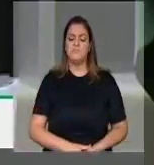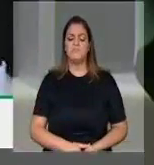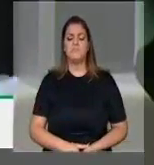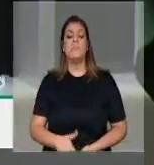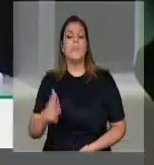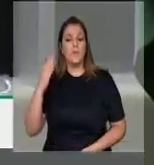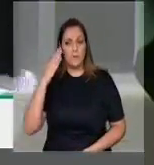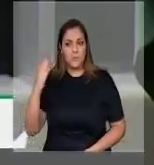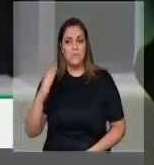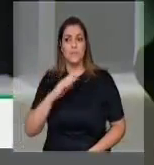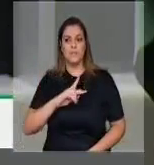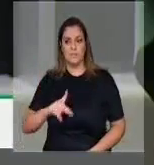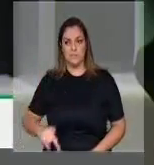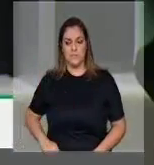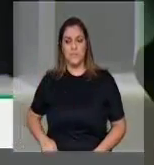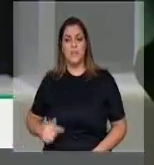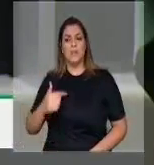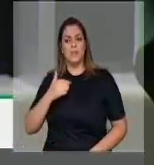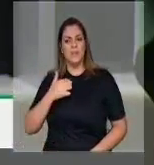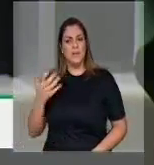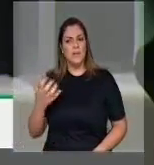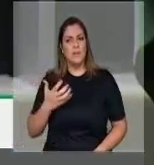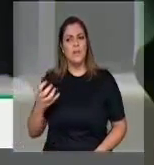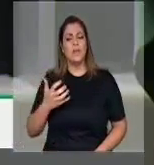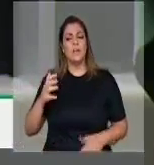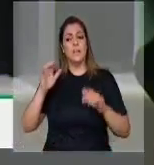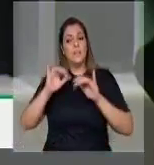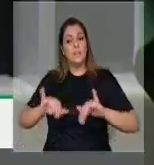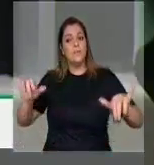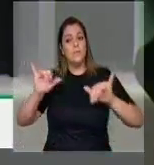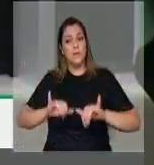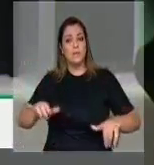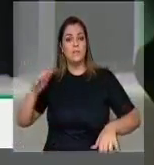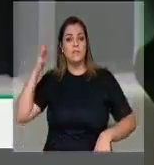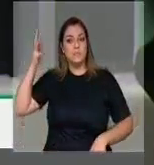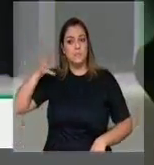Brasil dessa minha fala e nos meios de comunicação desta casa. Muito obrigada.